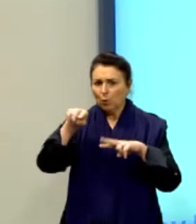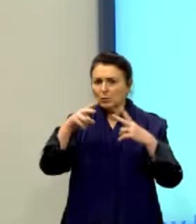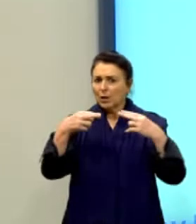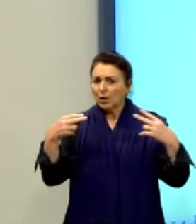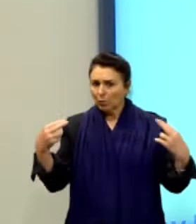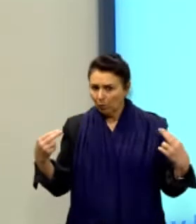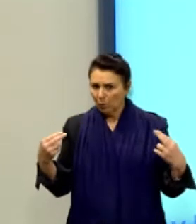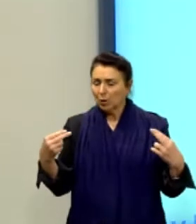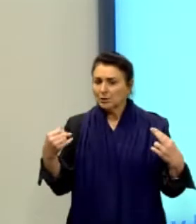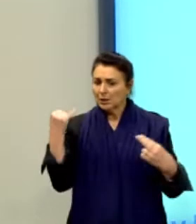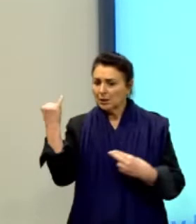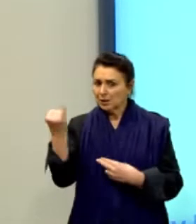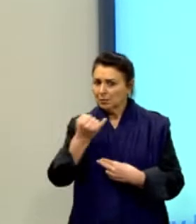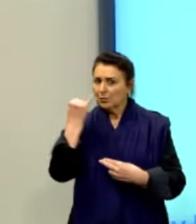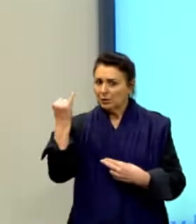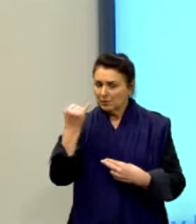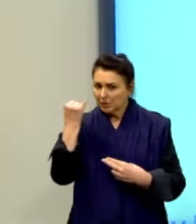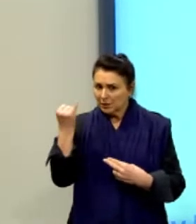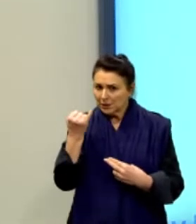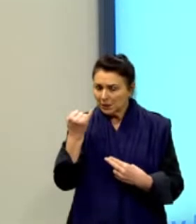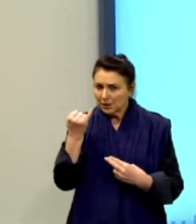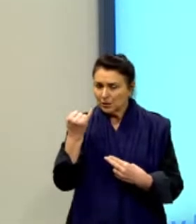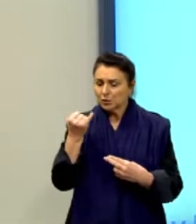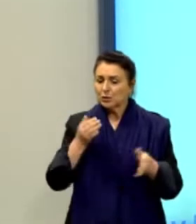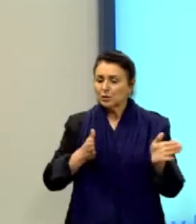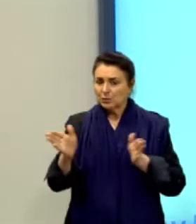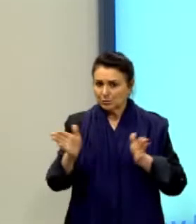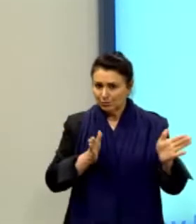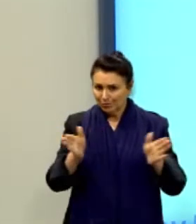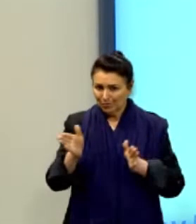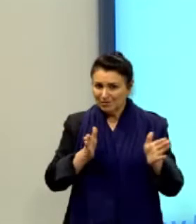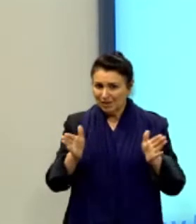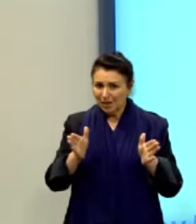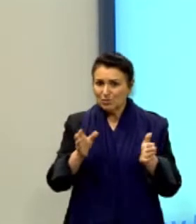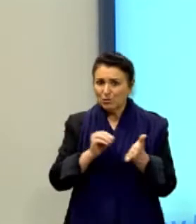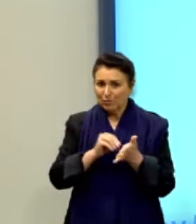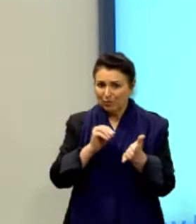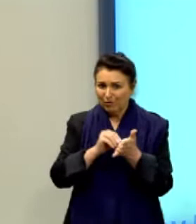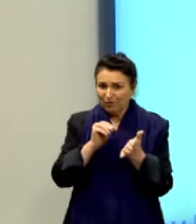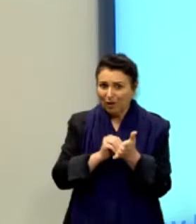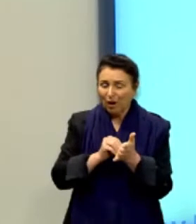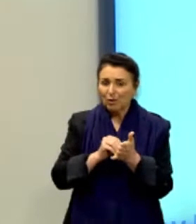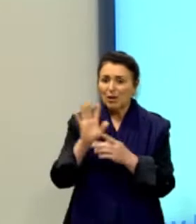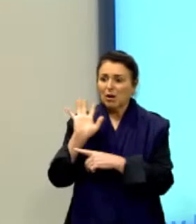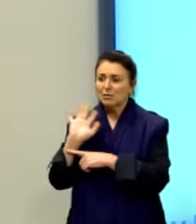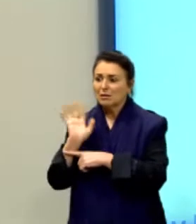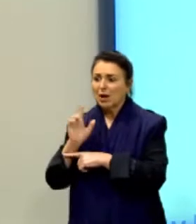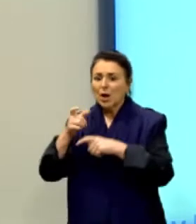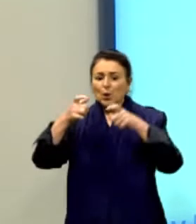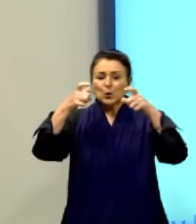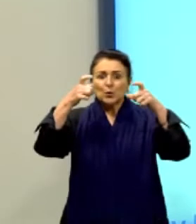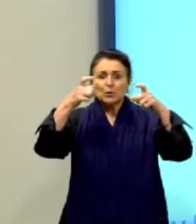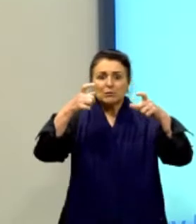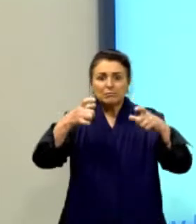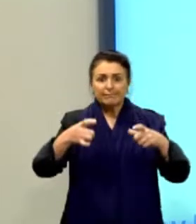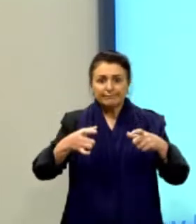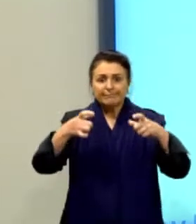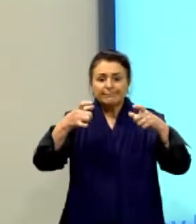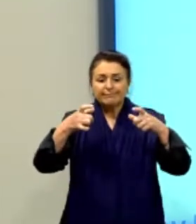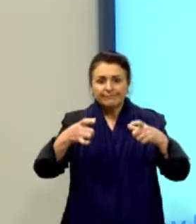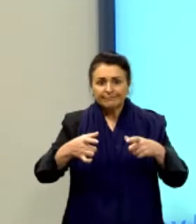que contribui para a falta do amplo acesso da população ao cinema é a localização